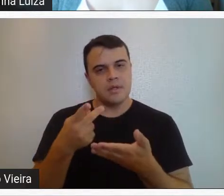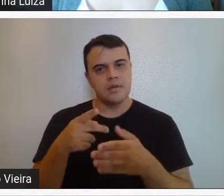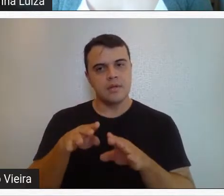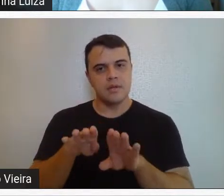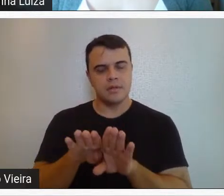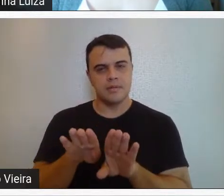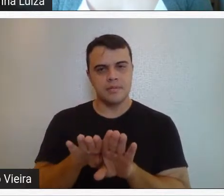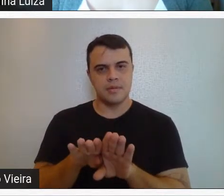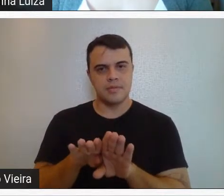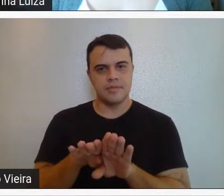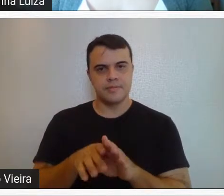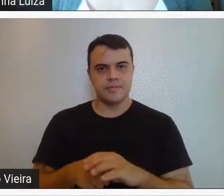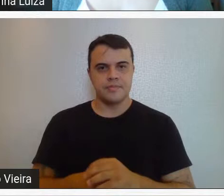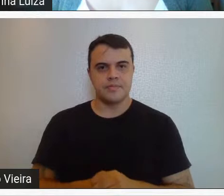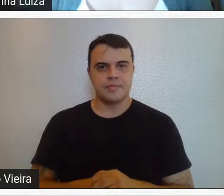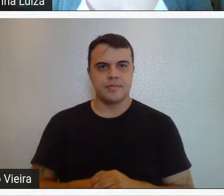até